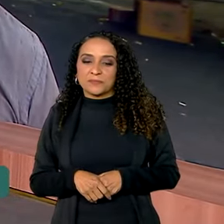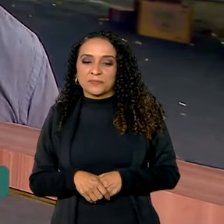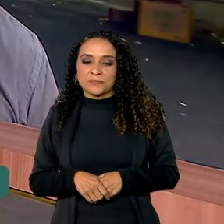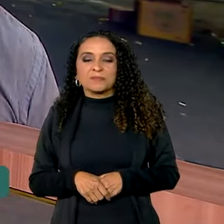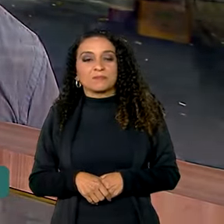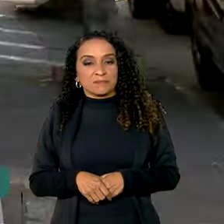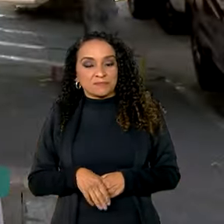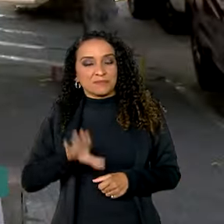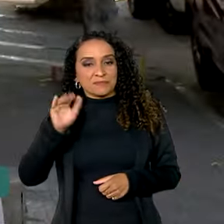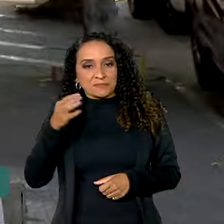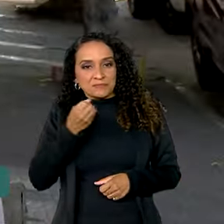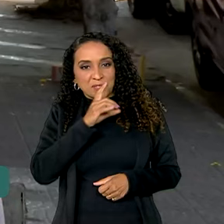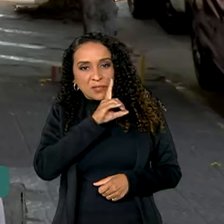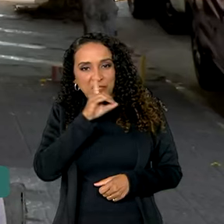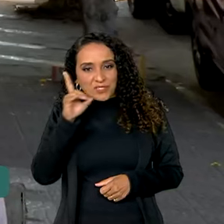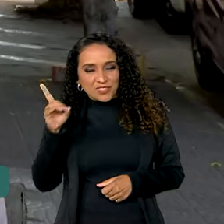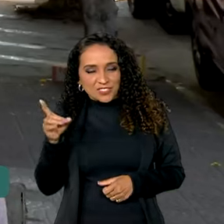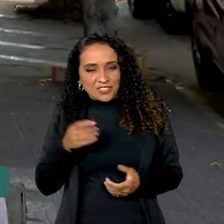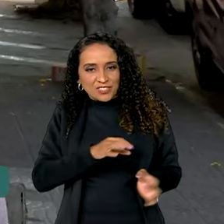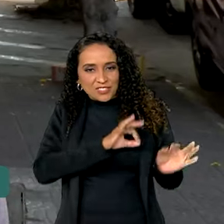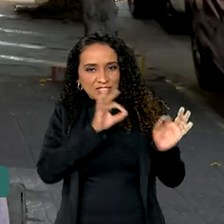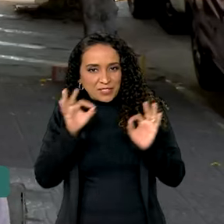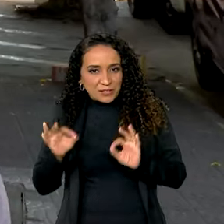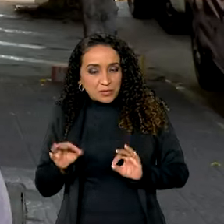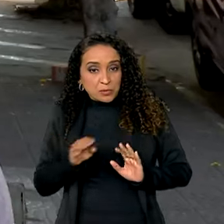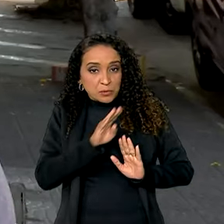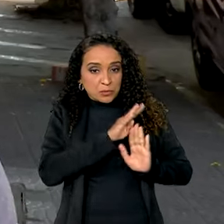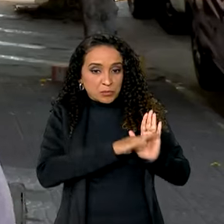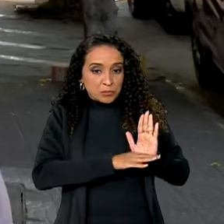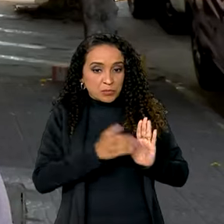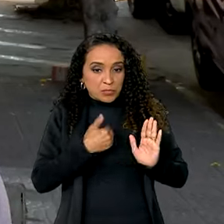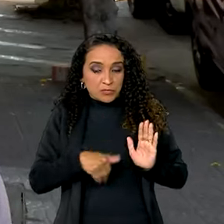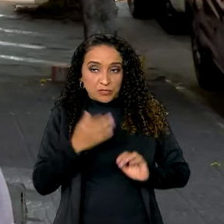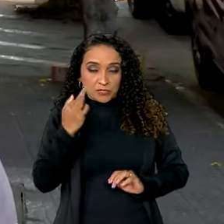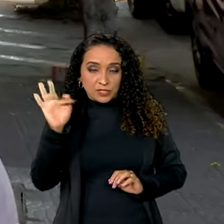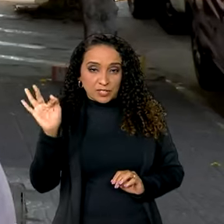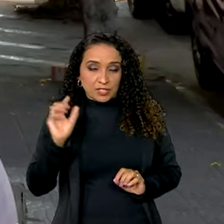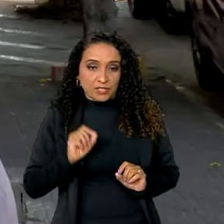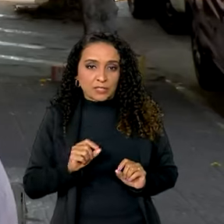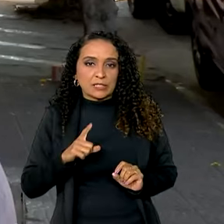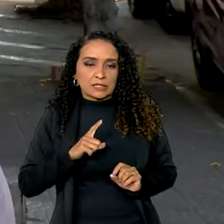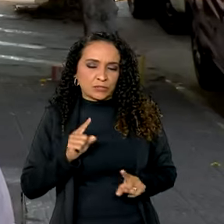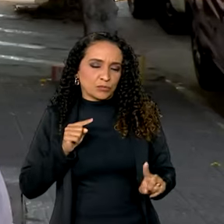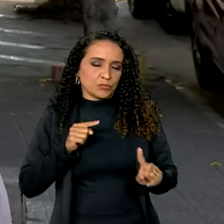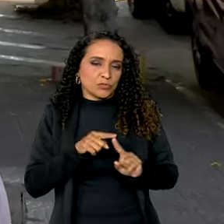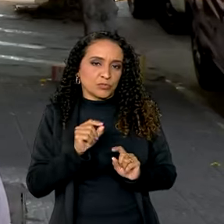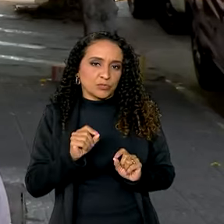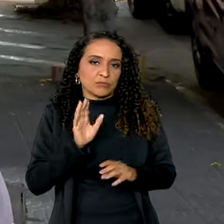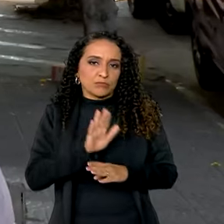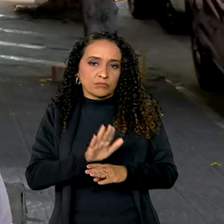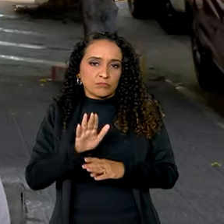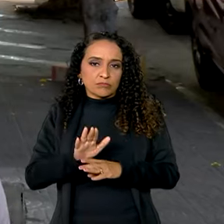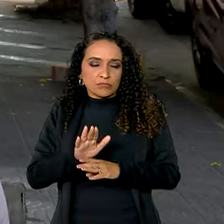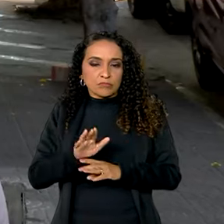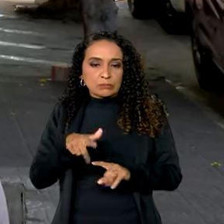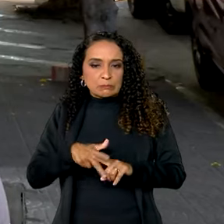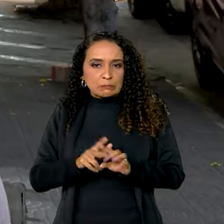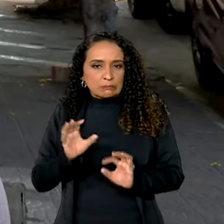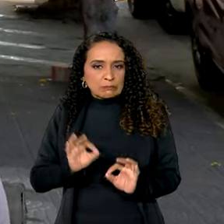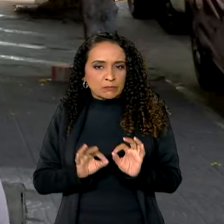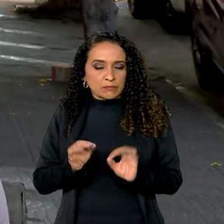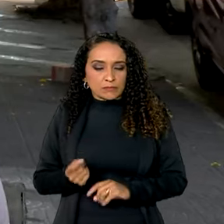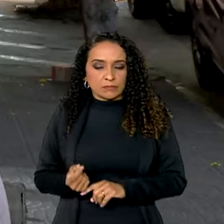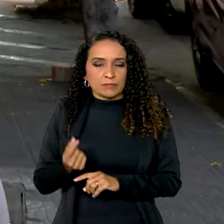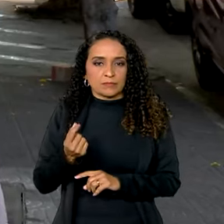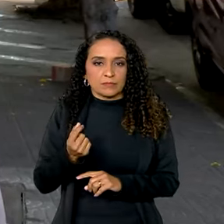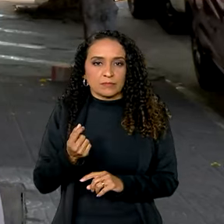Oi, Carol. Bom dia a você, bom dia a todos. O programa do governo federal tem o objetivo de ajudar na recuperação